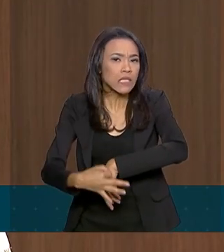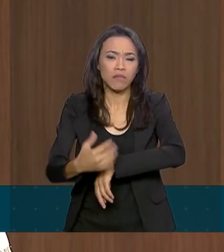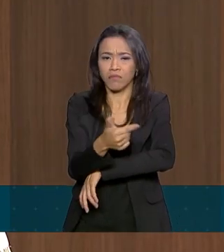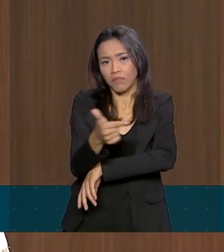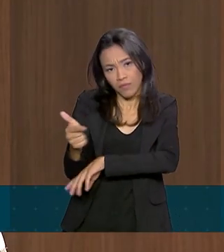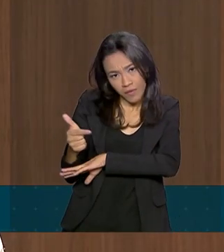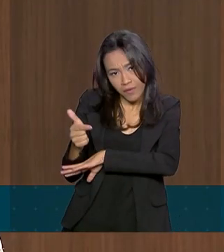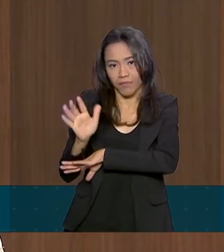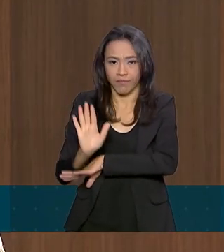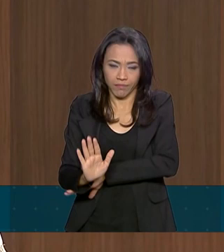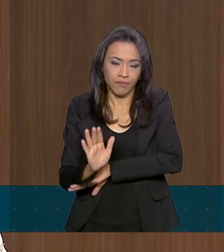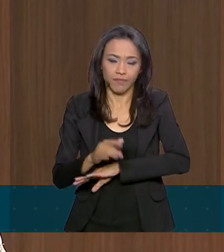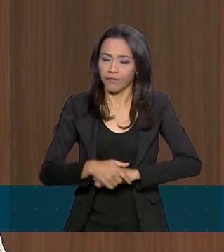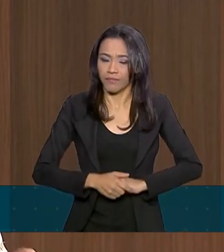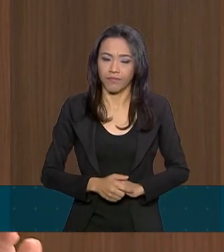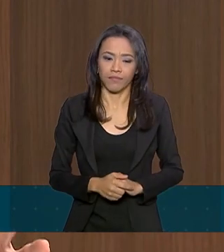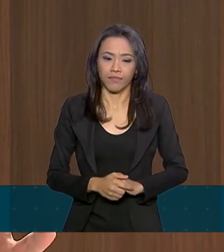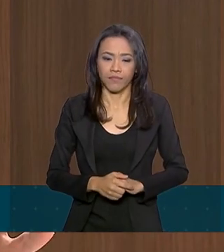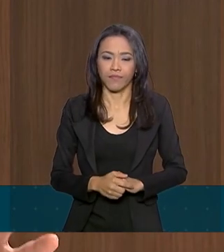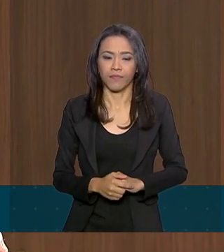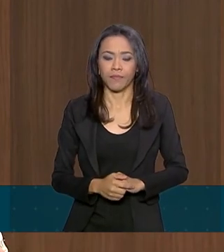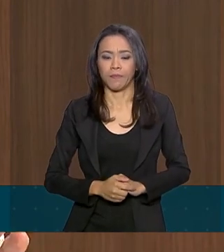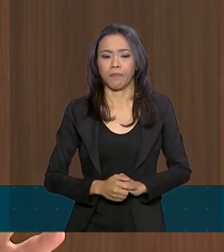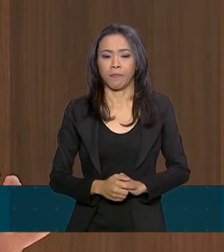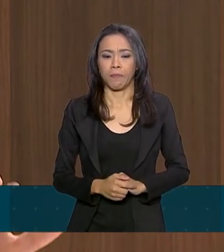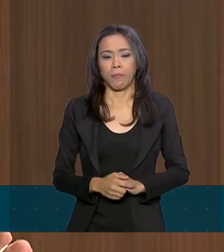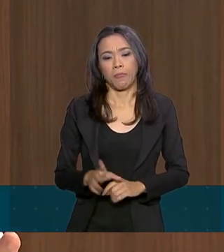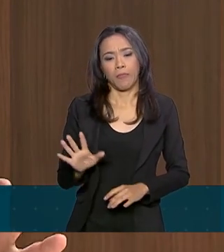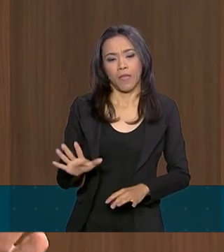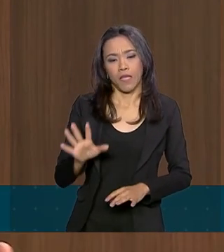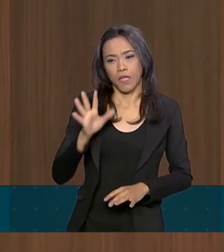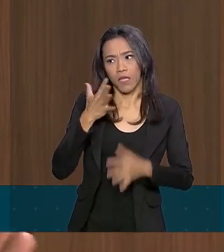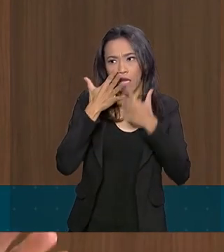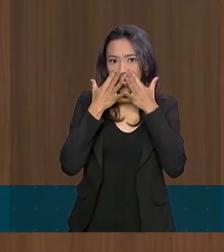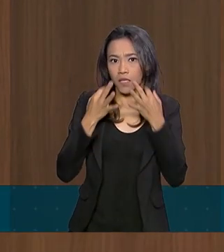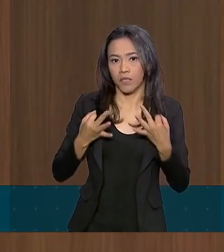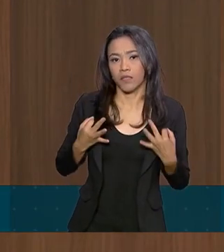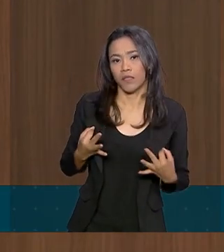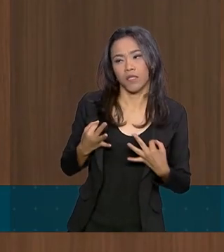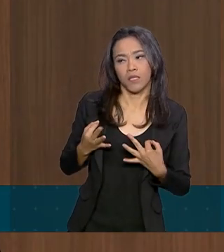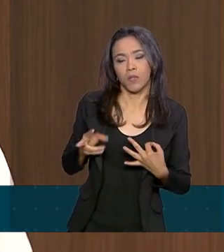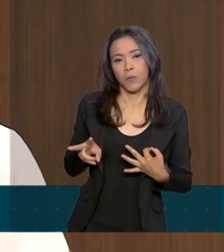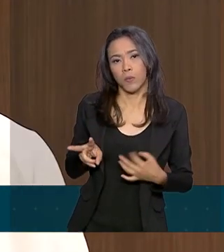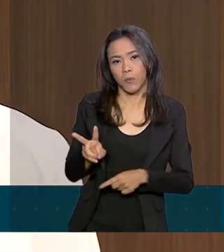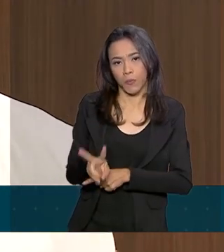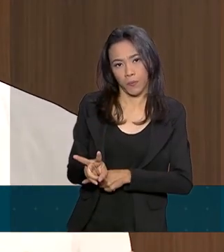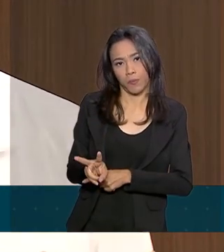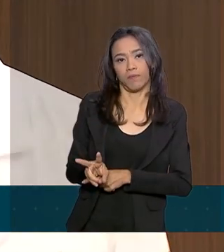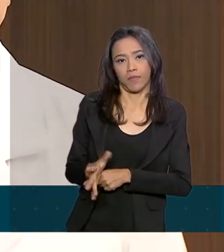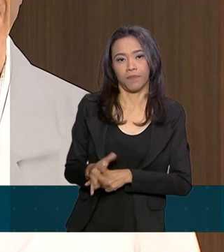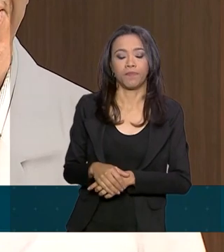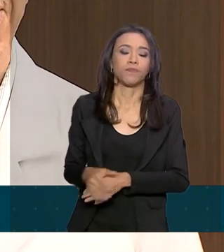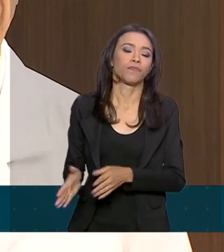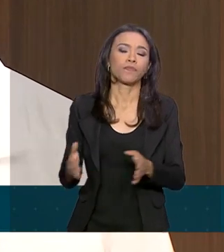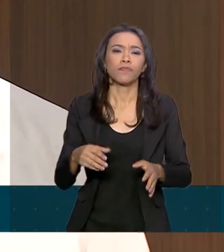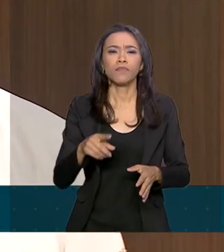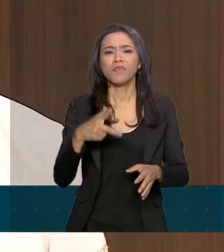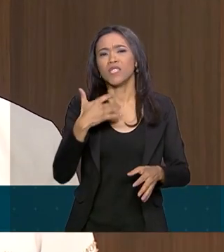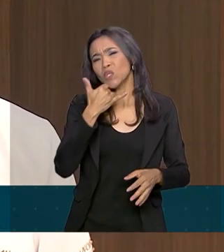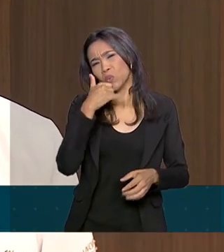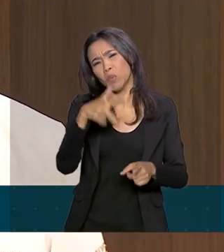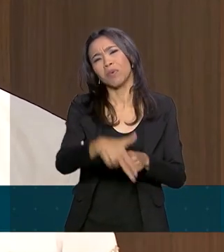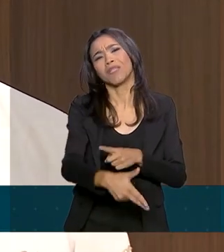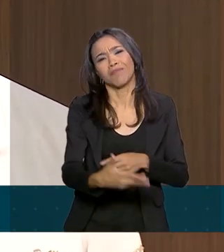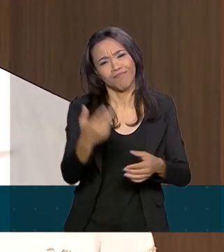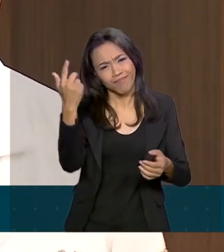marcada para nada, né? Temos que estar espertos, vigilantes, mas não tem hora marcada. Doutor, desculpa a